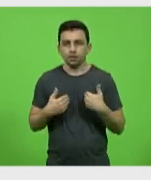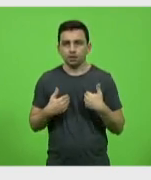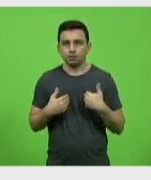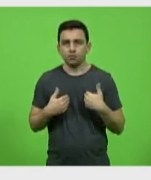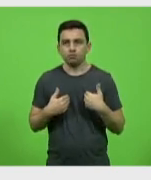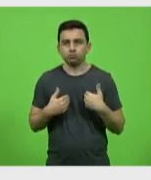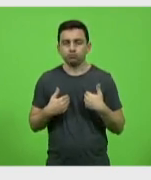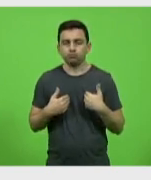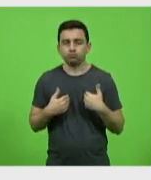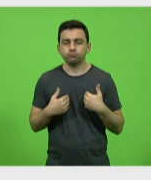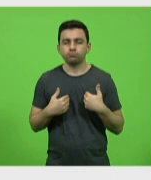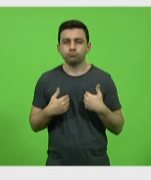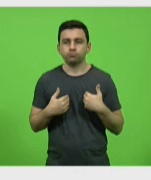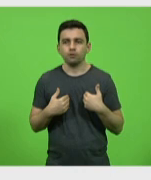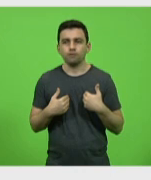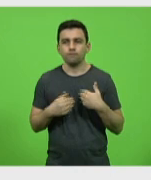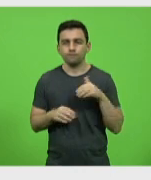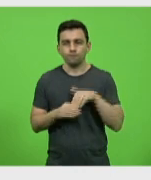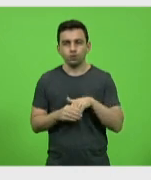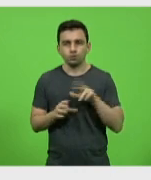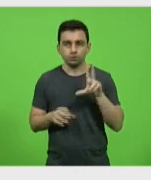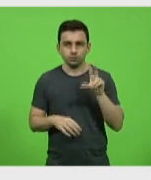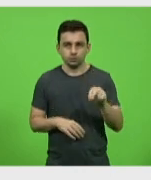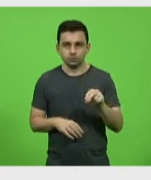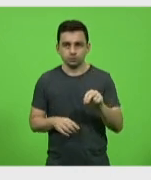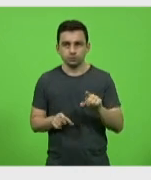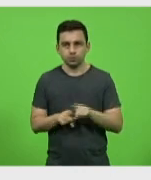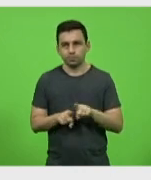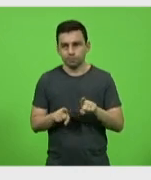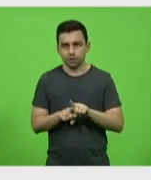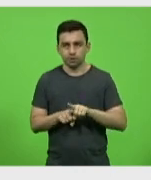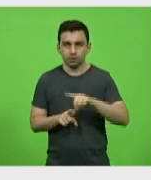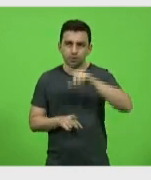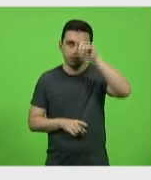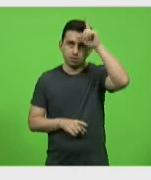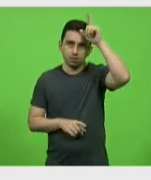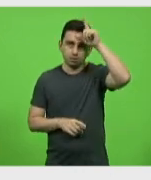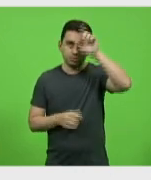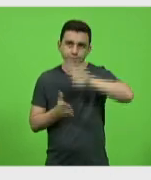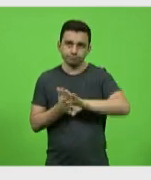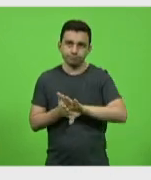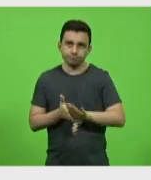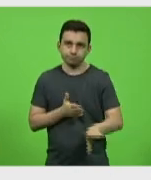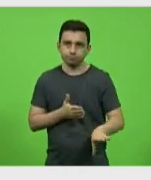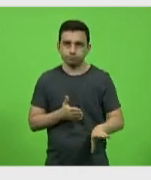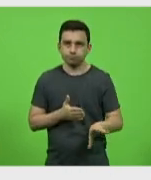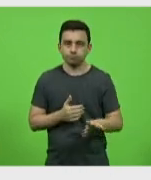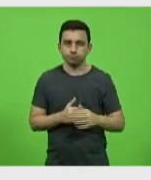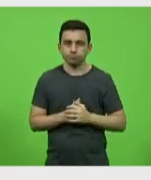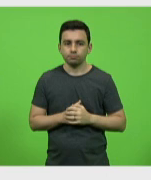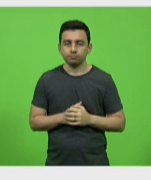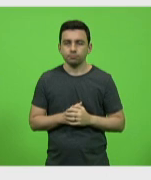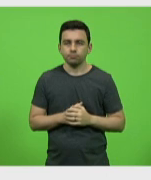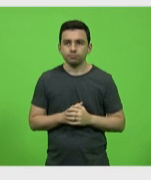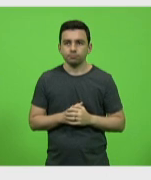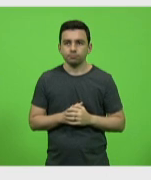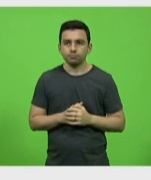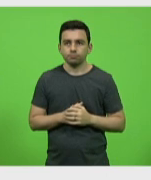Deputado Sargento Lima está fora do ar, está em viagem. Deputado Sérgio Mota.